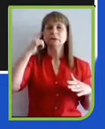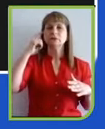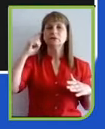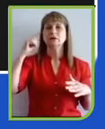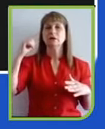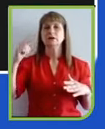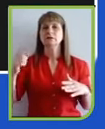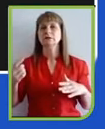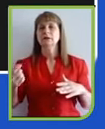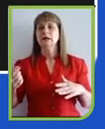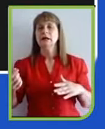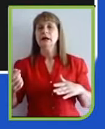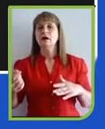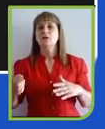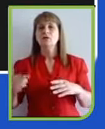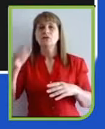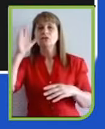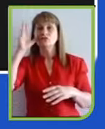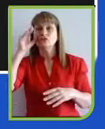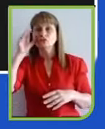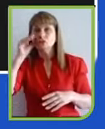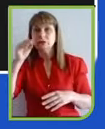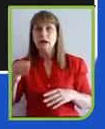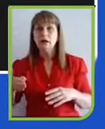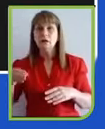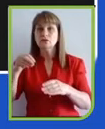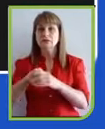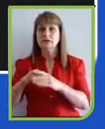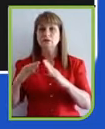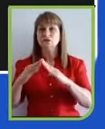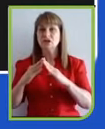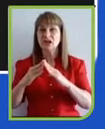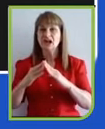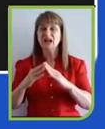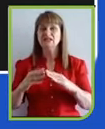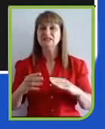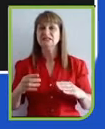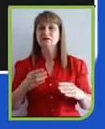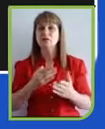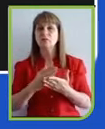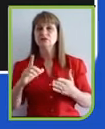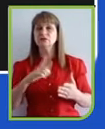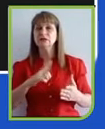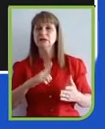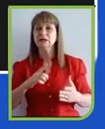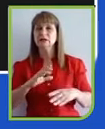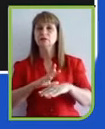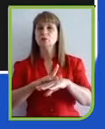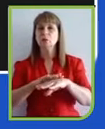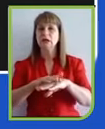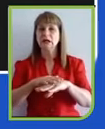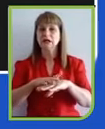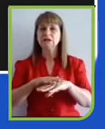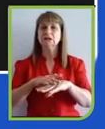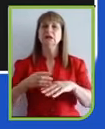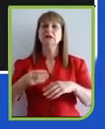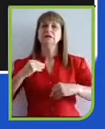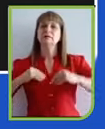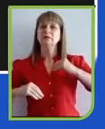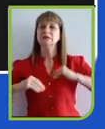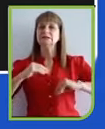ansiedade, de síndrome do pânico, deram apoio, deram suporte psicológico, até suporte do tipo